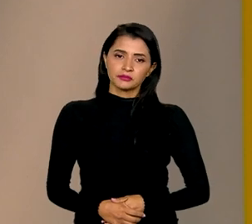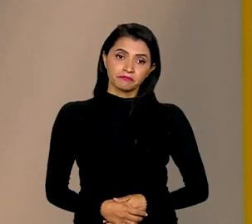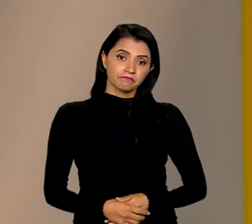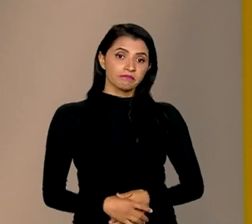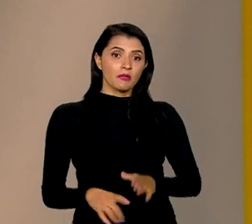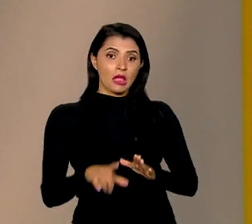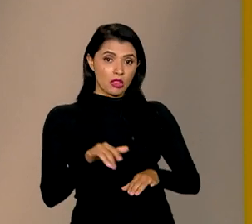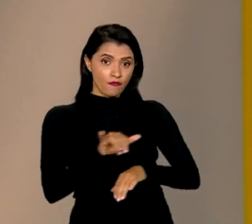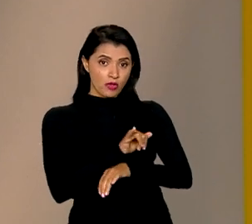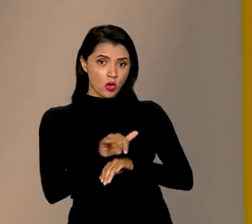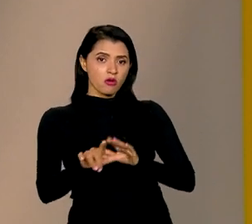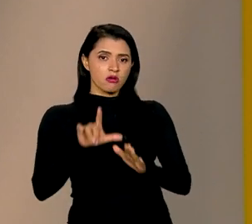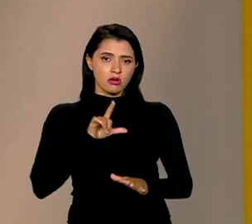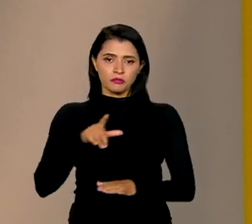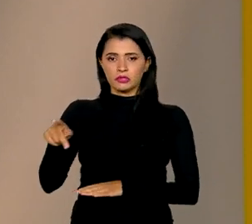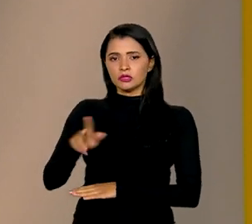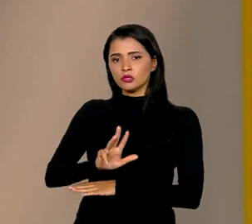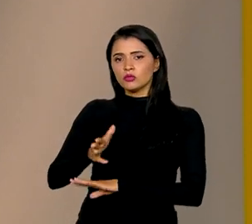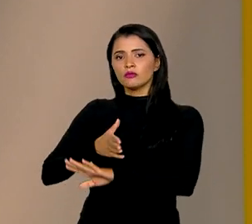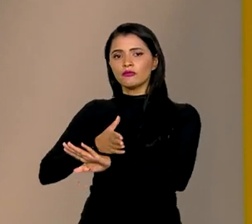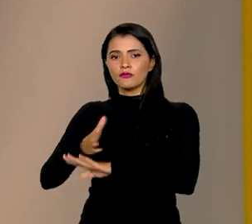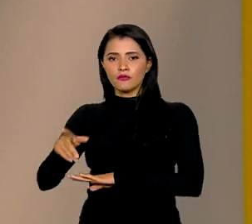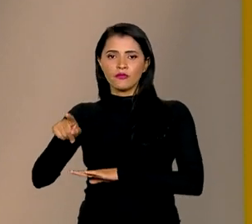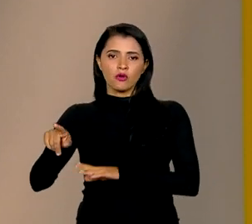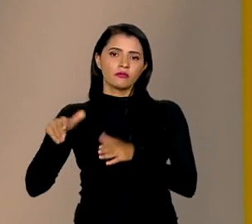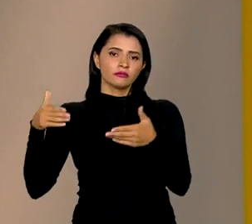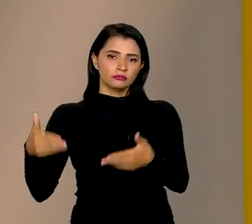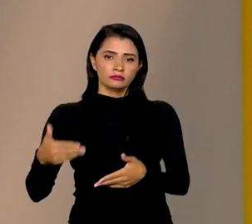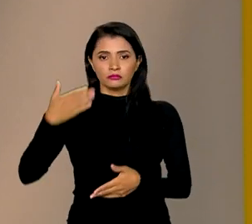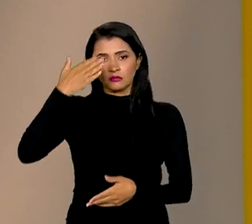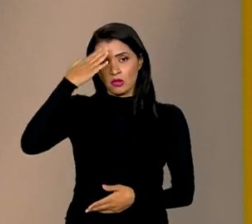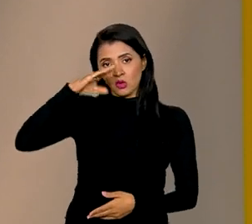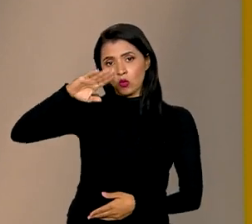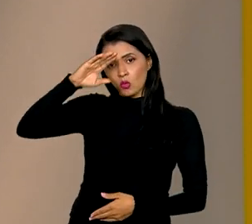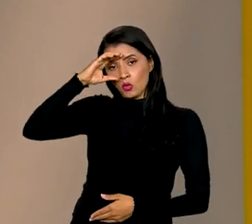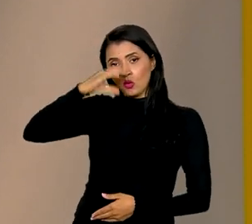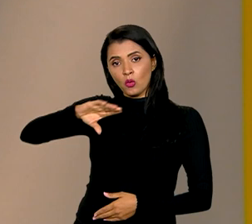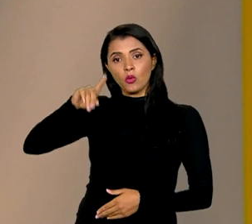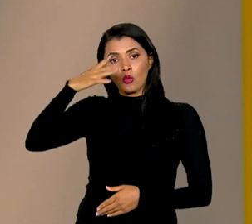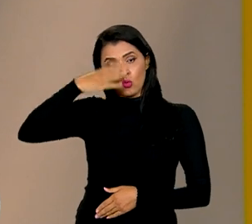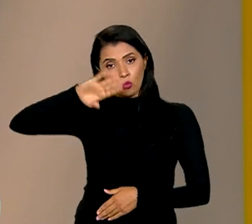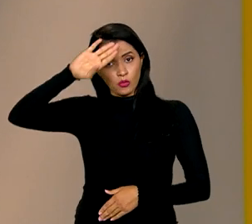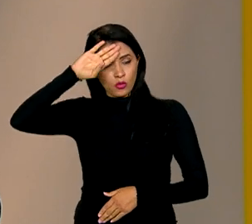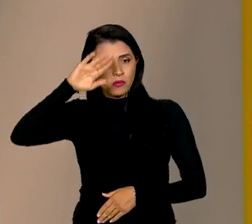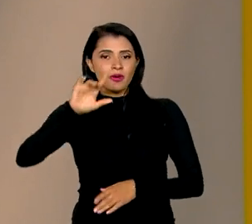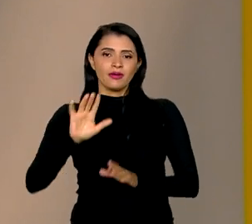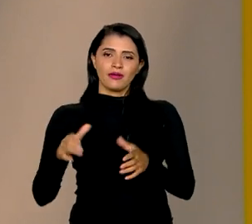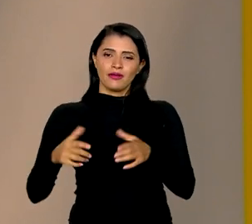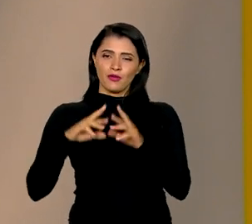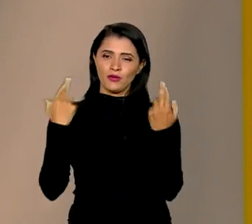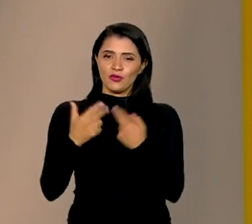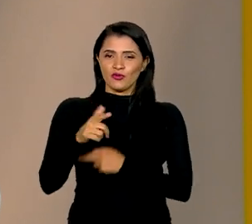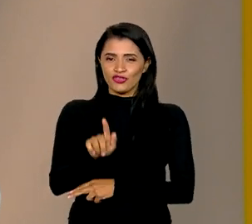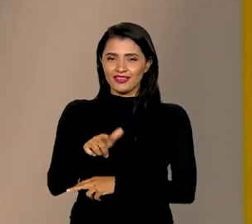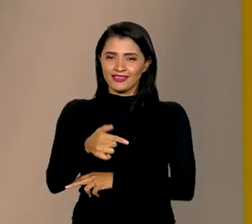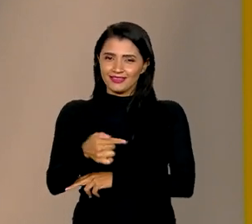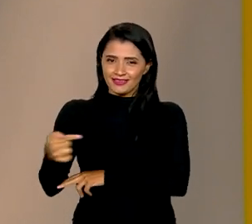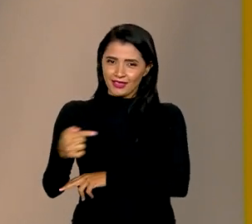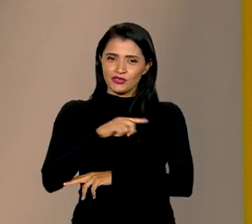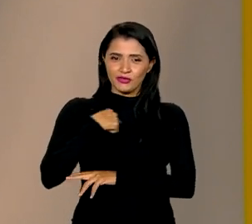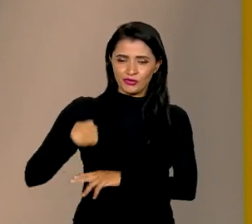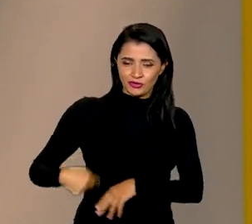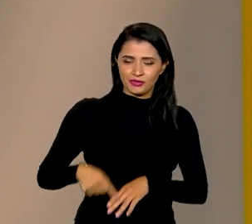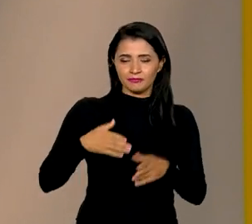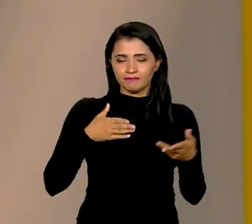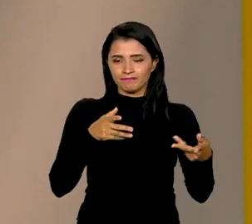Antes de Nova Iorque, o presidente Lula participou em Cuba da reunião do G77 mais a China. Na visita,